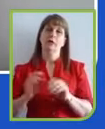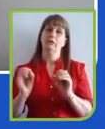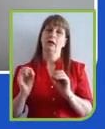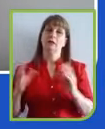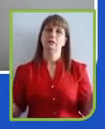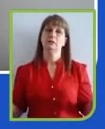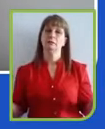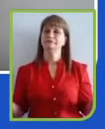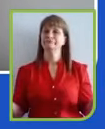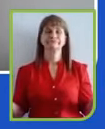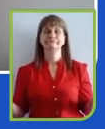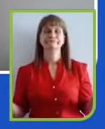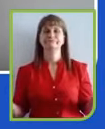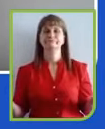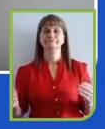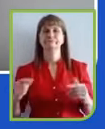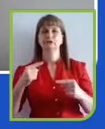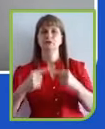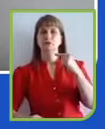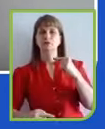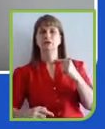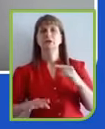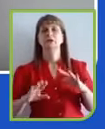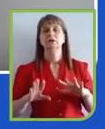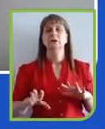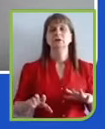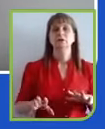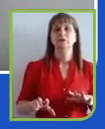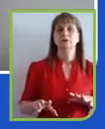pilares sólidos, consistentes, para depois comunicar.